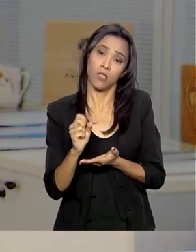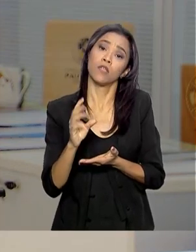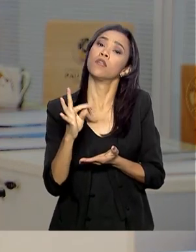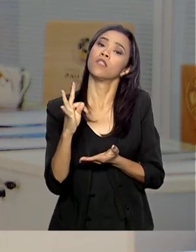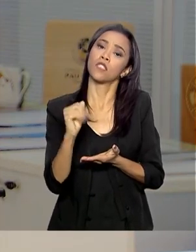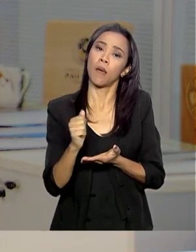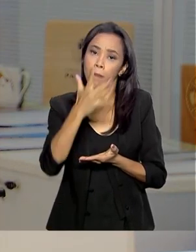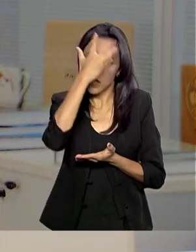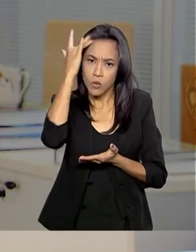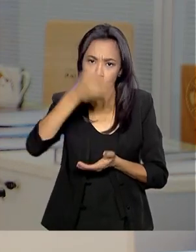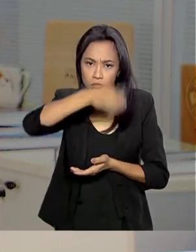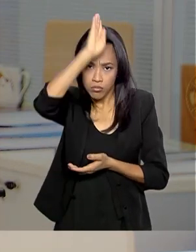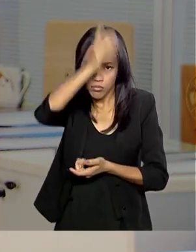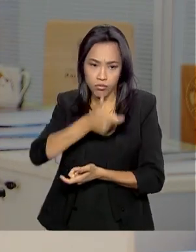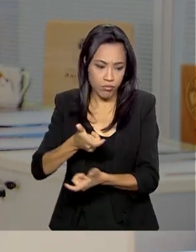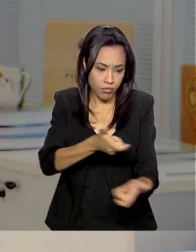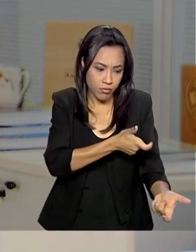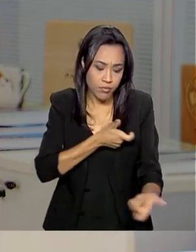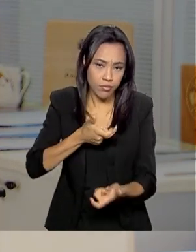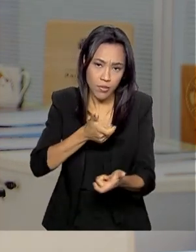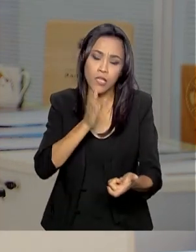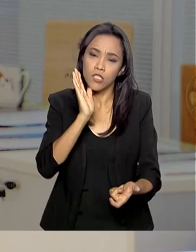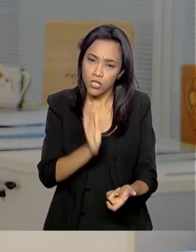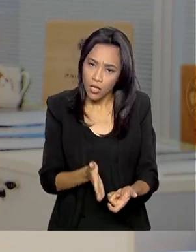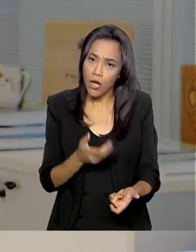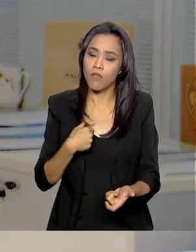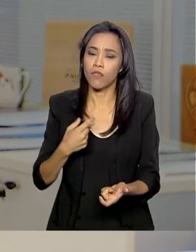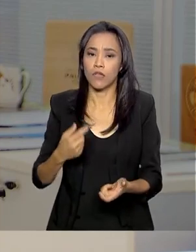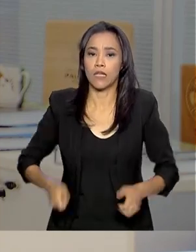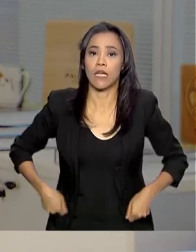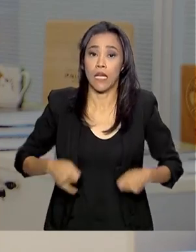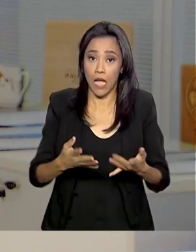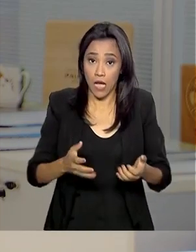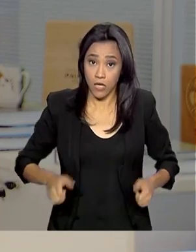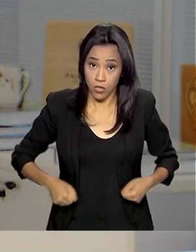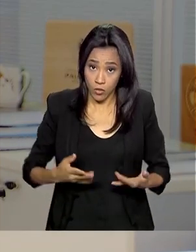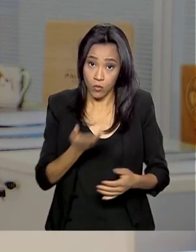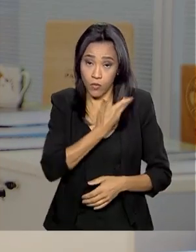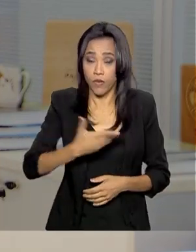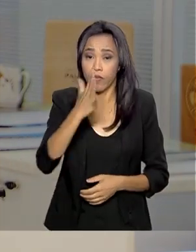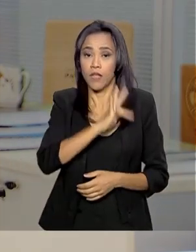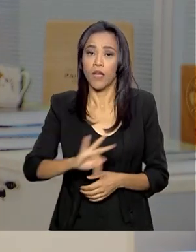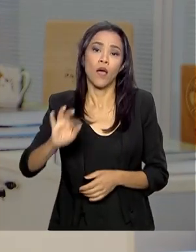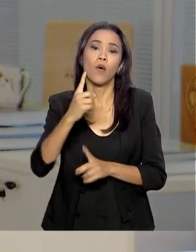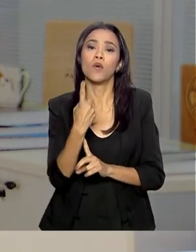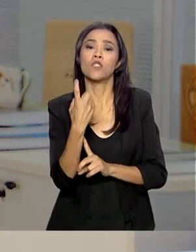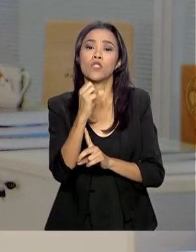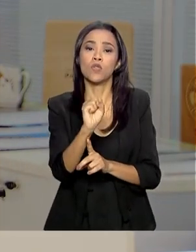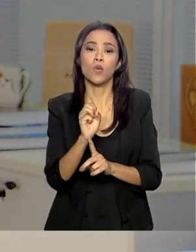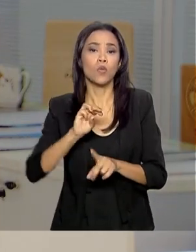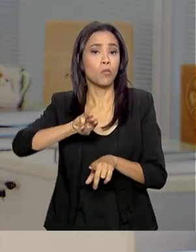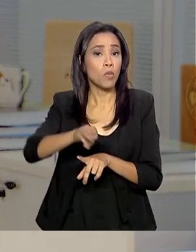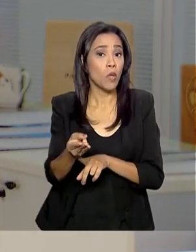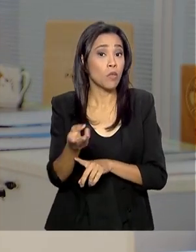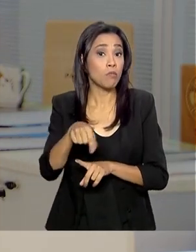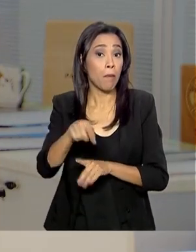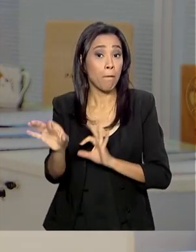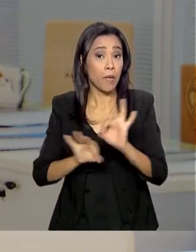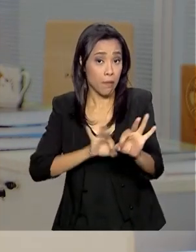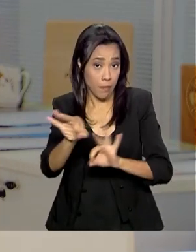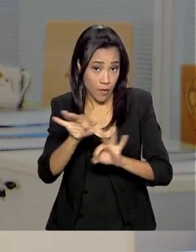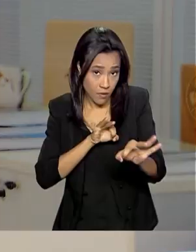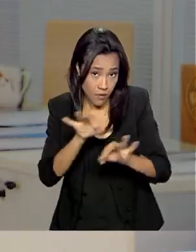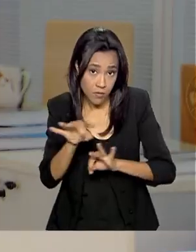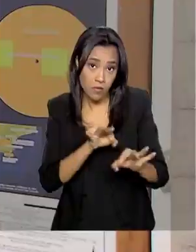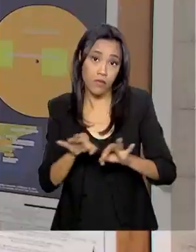período de estiagem. Foi gasto pelo governo federal 18 milhões nessa preparação para o combate ao